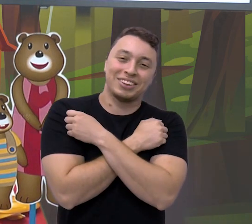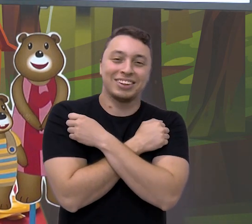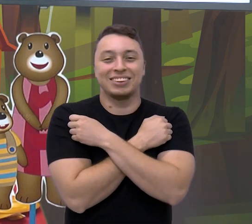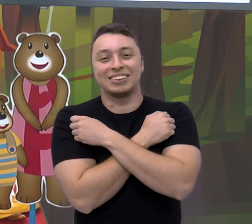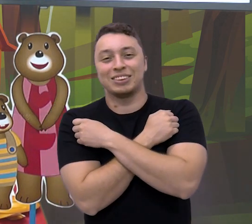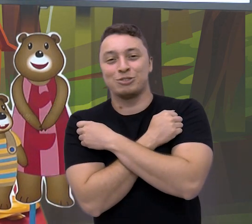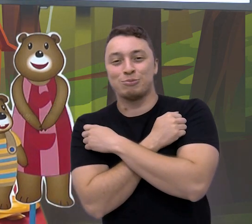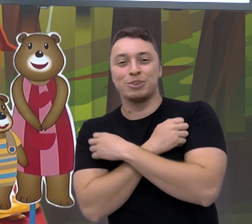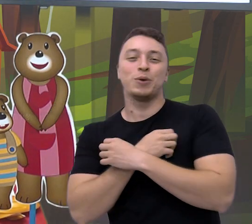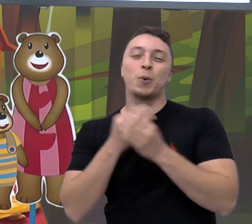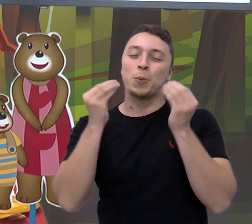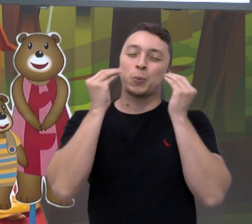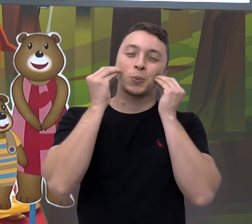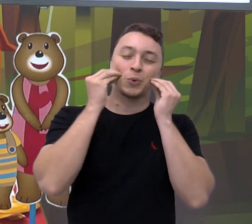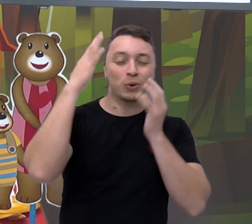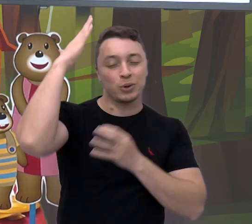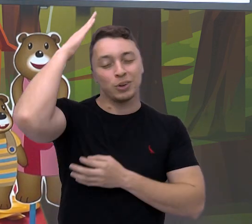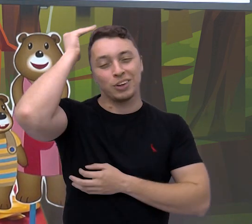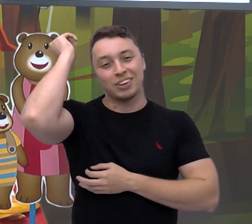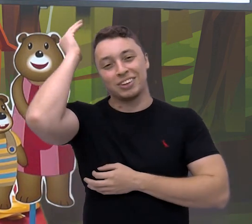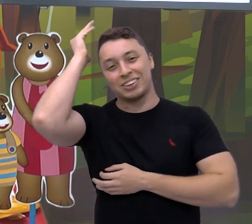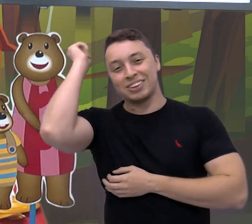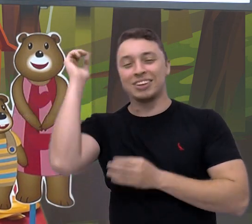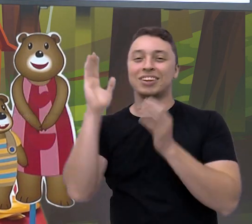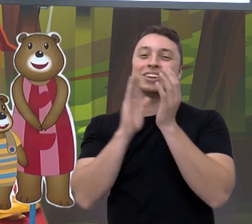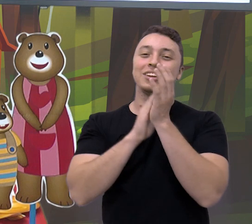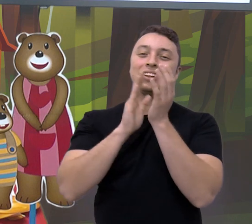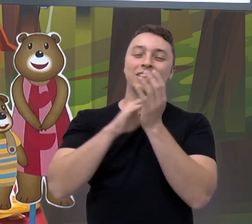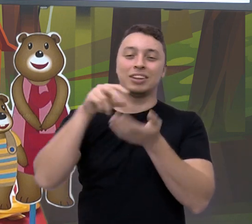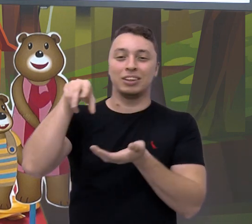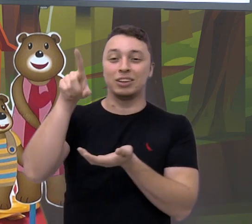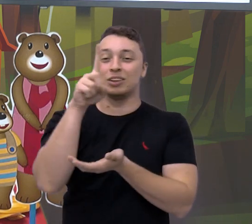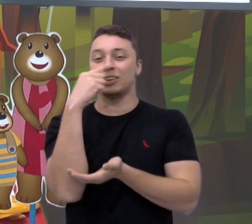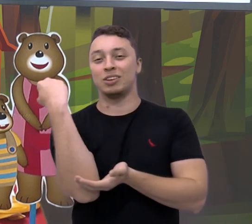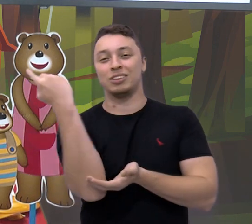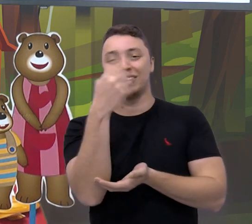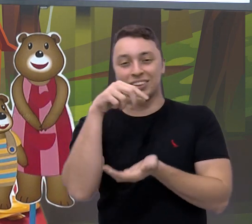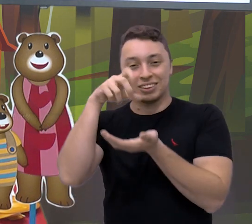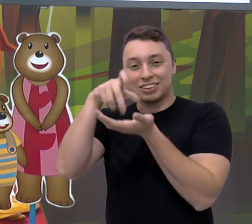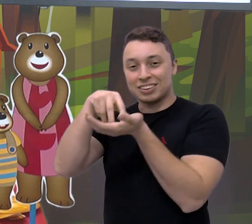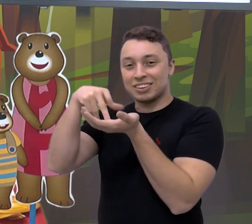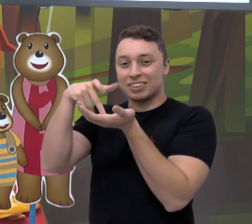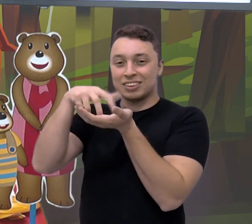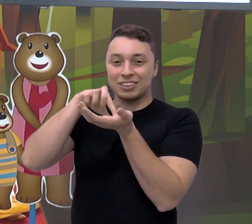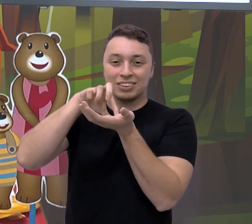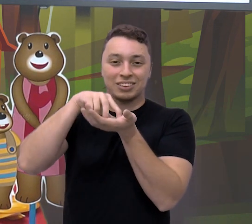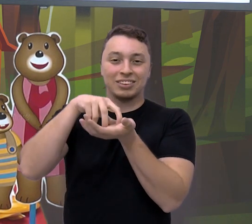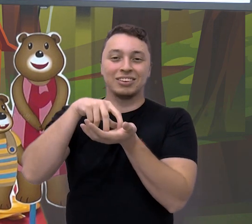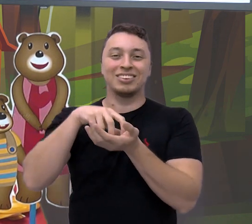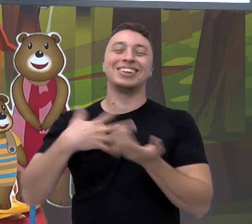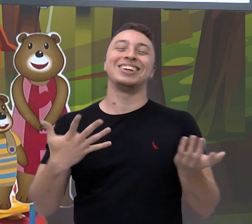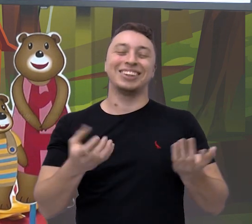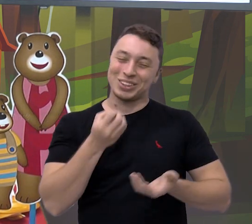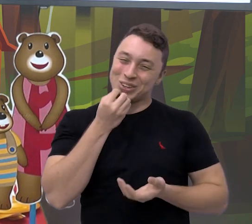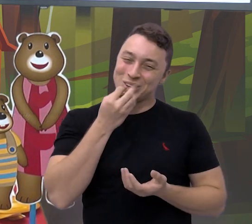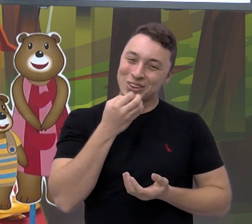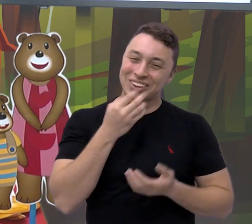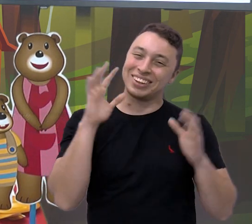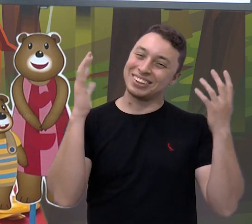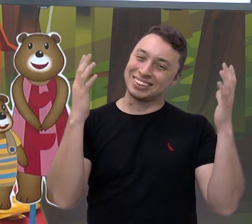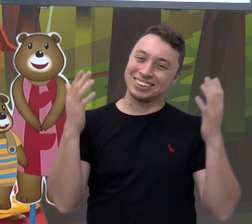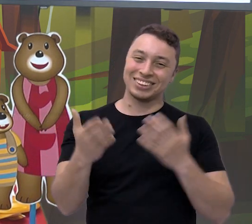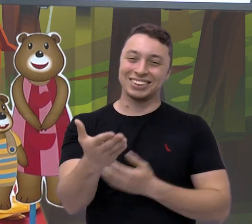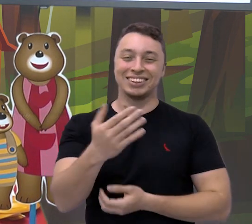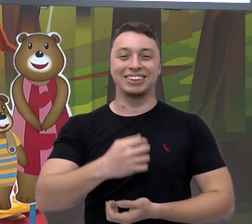apertado, um beijinho, cafuné, bate a mão, roda, roda e bate o pé. Muito bem,